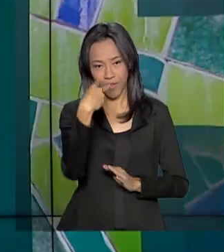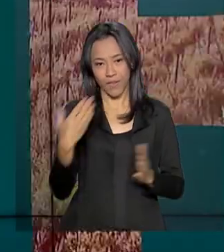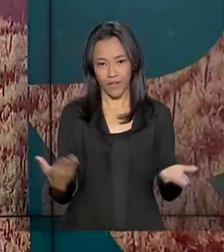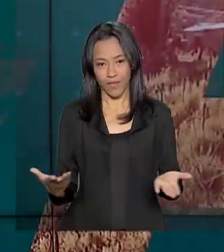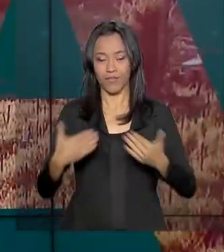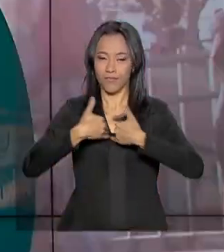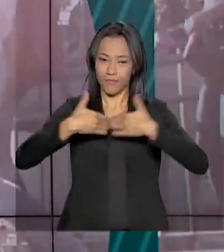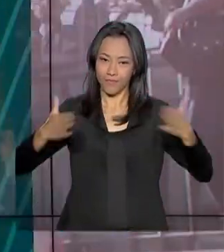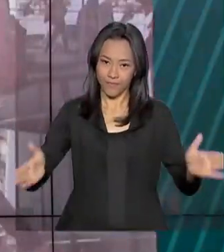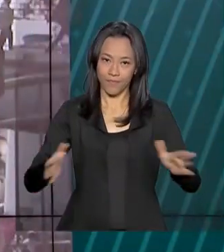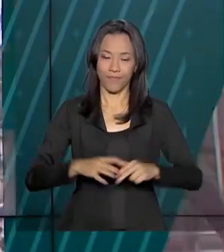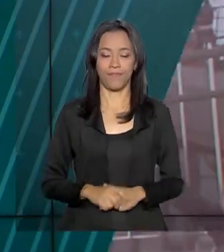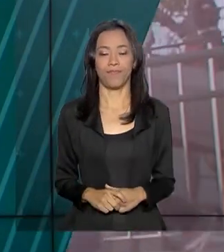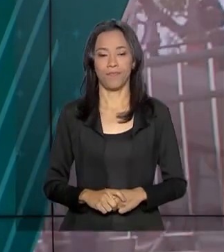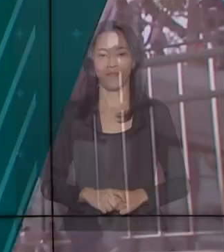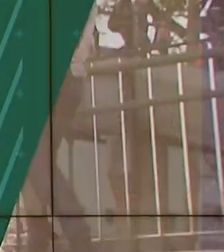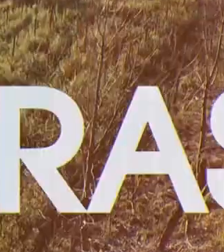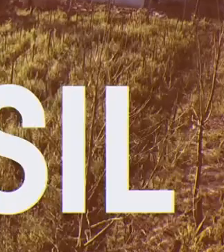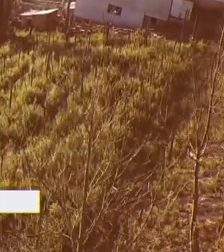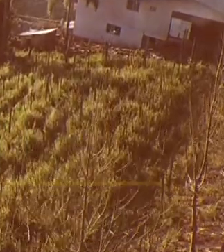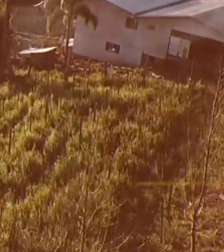o Brasil em Dia já está no ar.